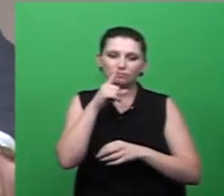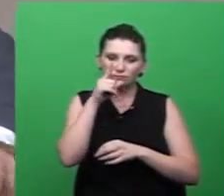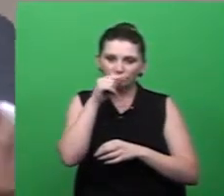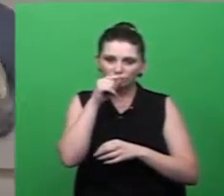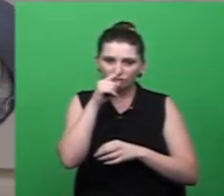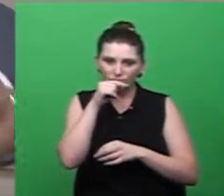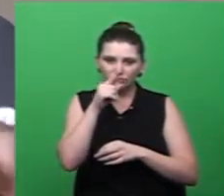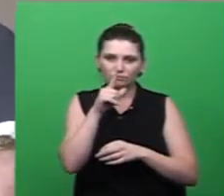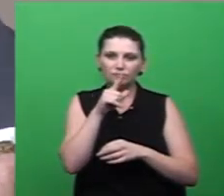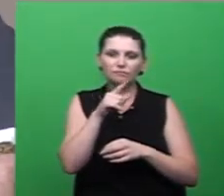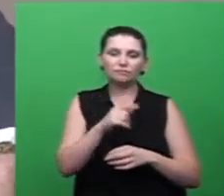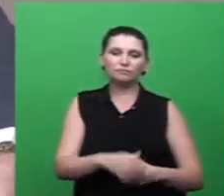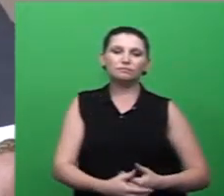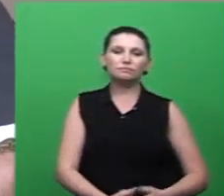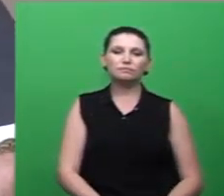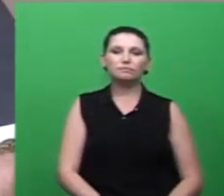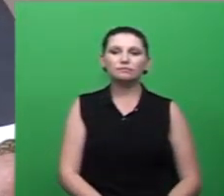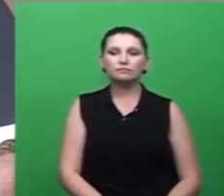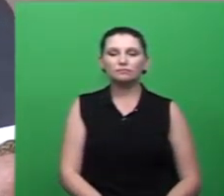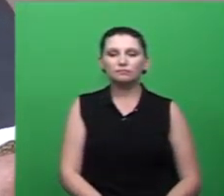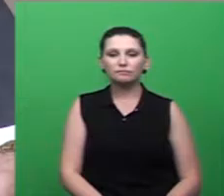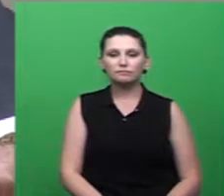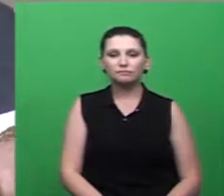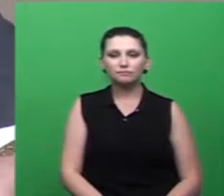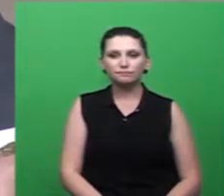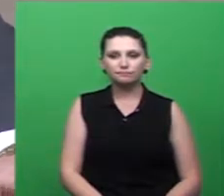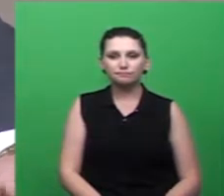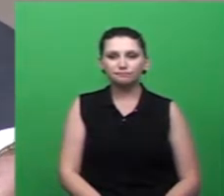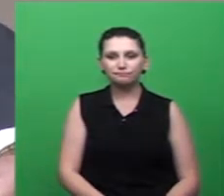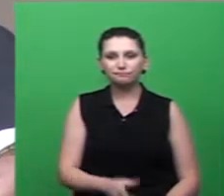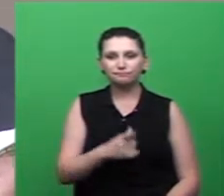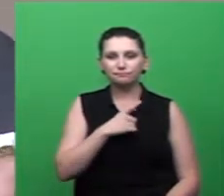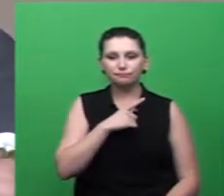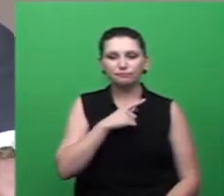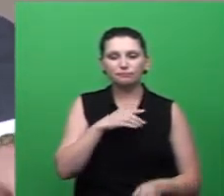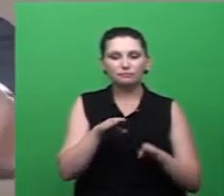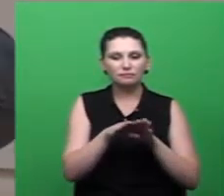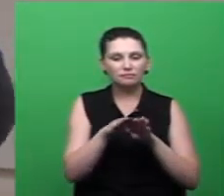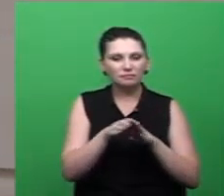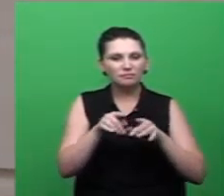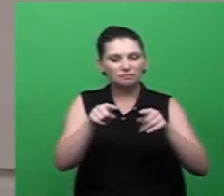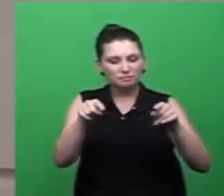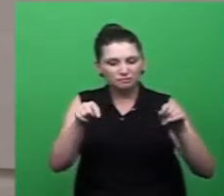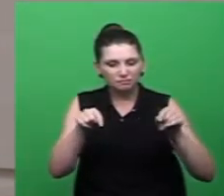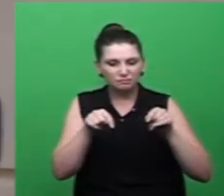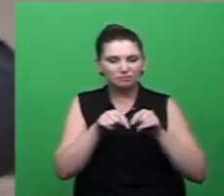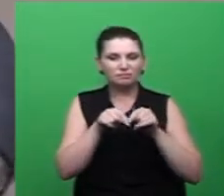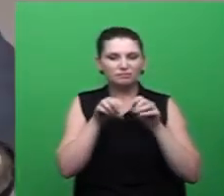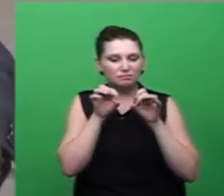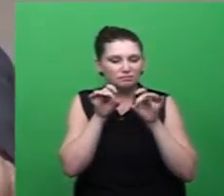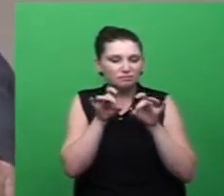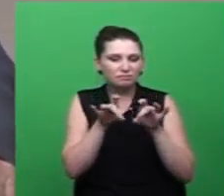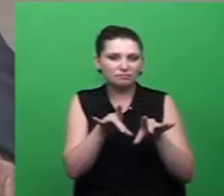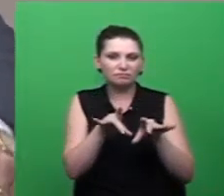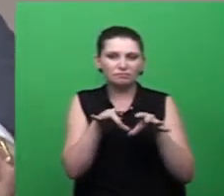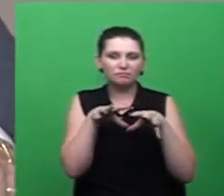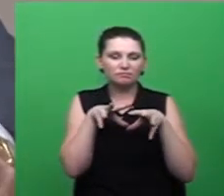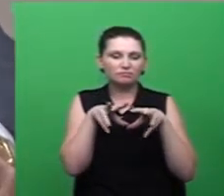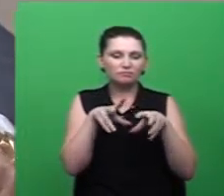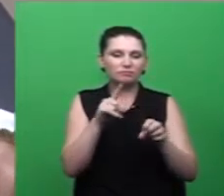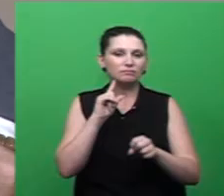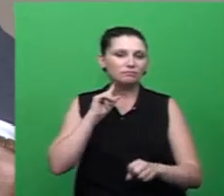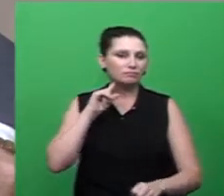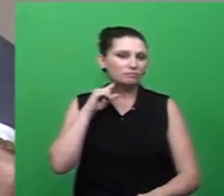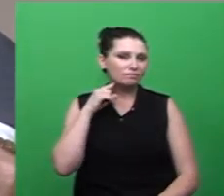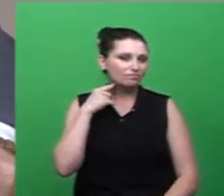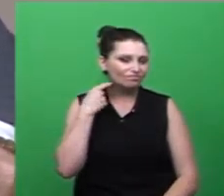com águas paradas, nós temos muitos cerros velhos, lotes baldios, enfim, situação que